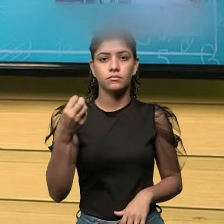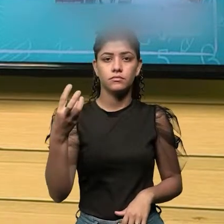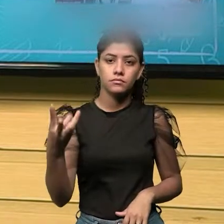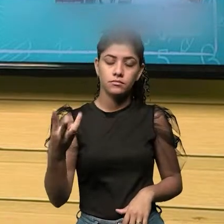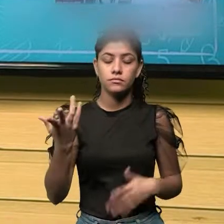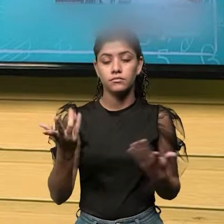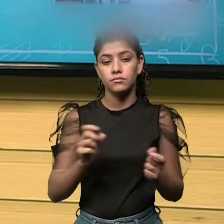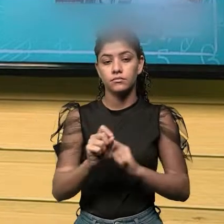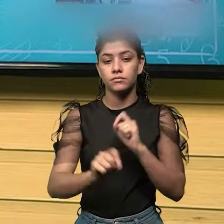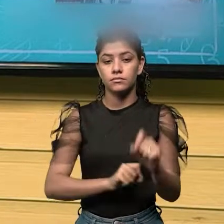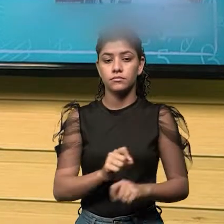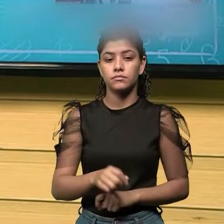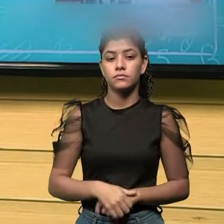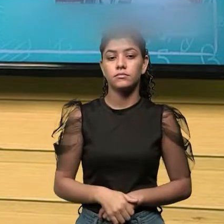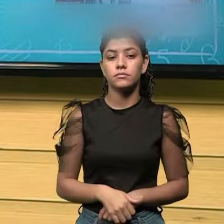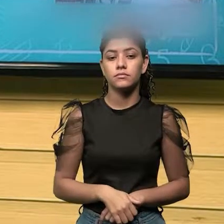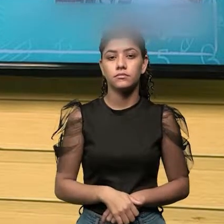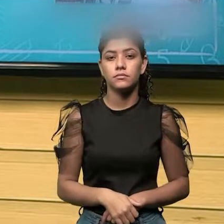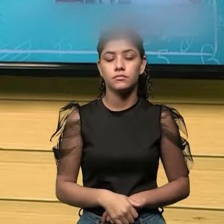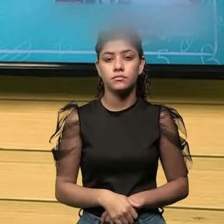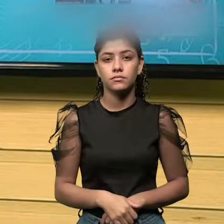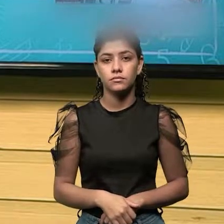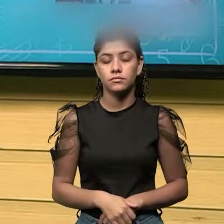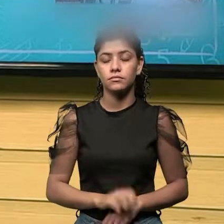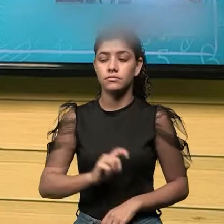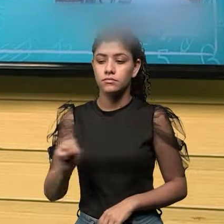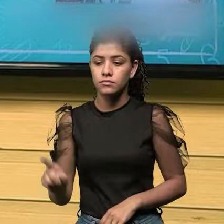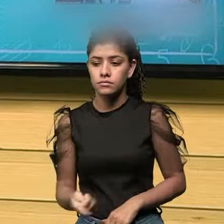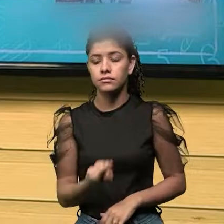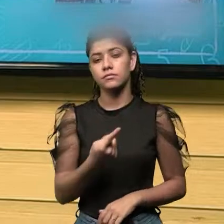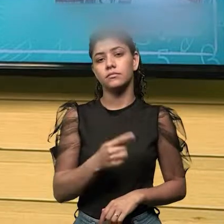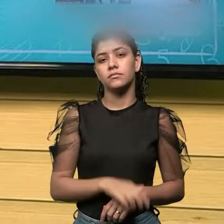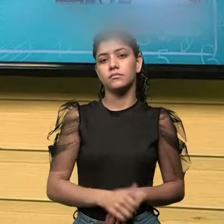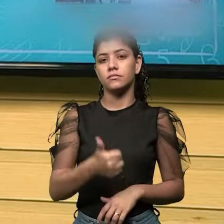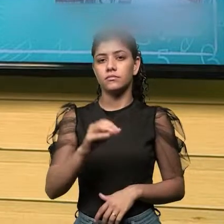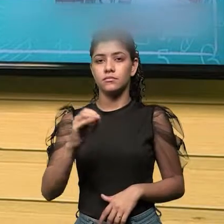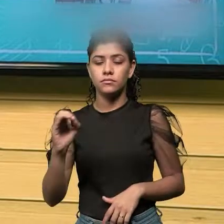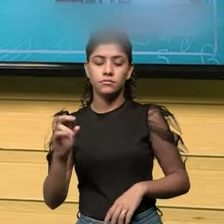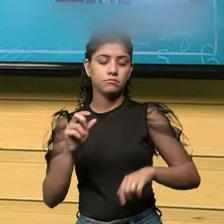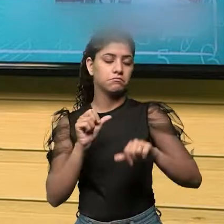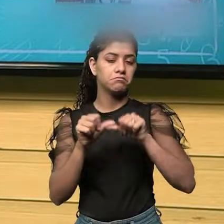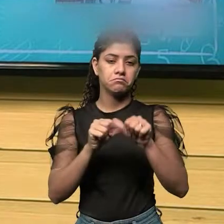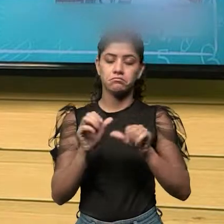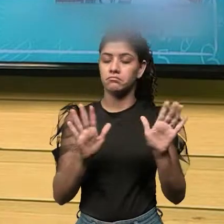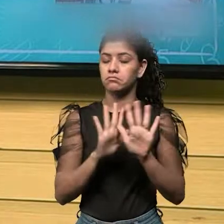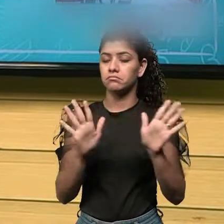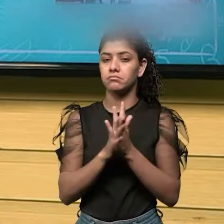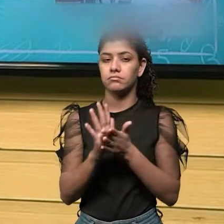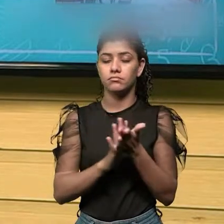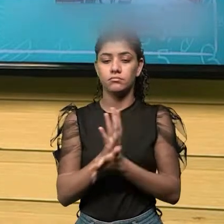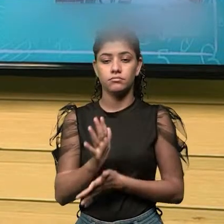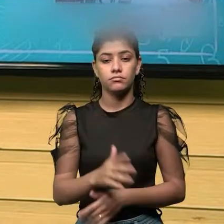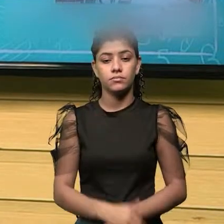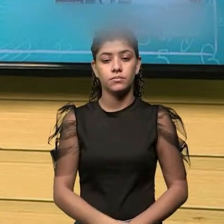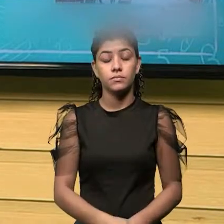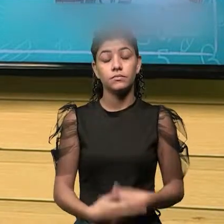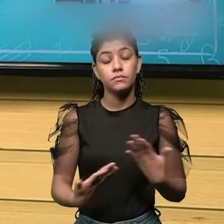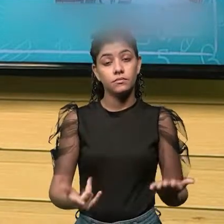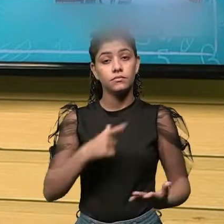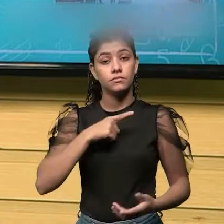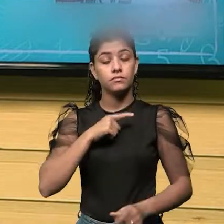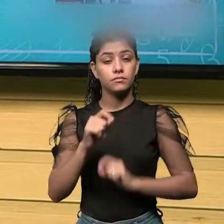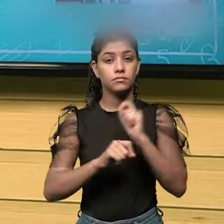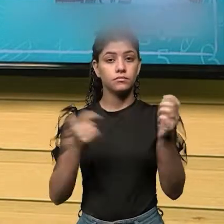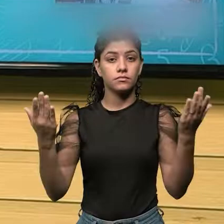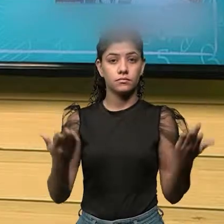do milésimo, do centésimo, ela não interfere no trabalho. Então, aqui nós temos